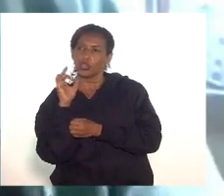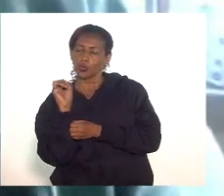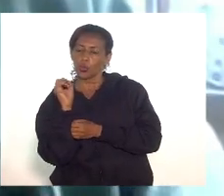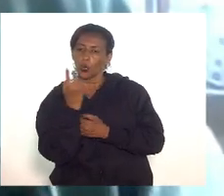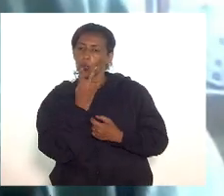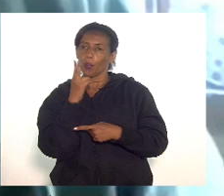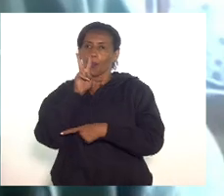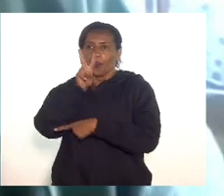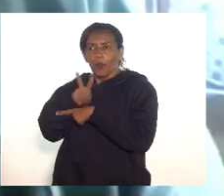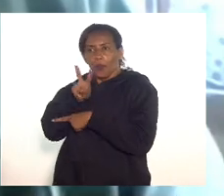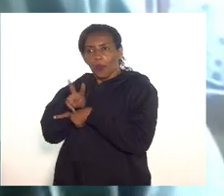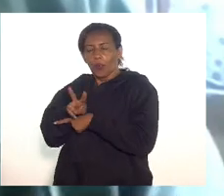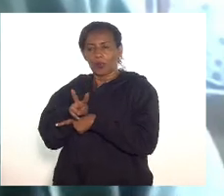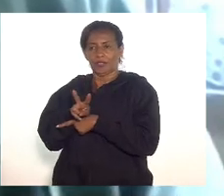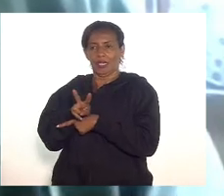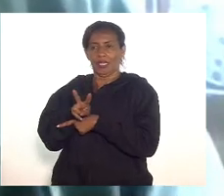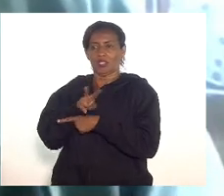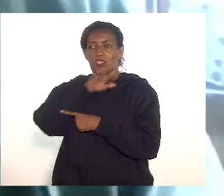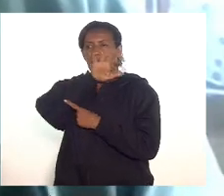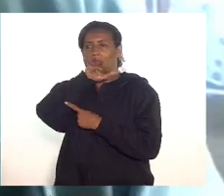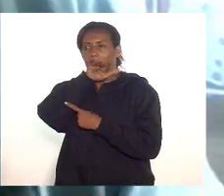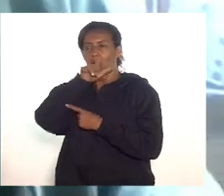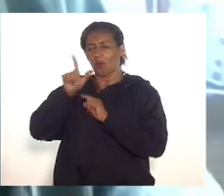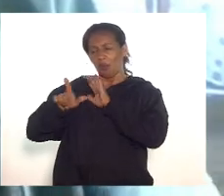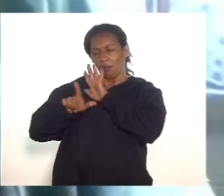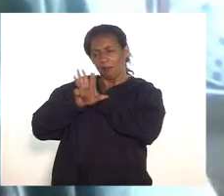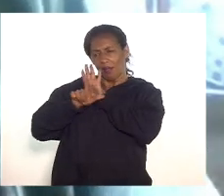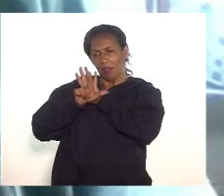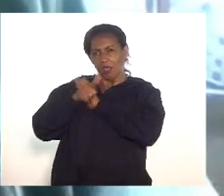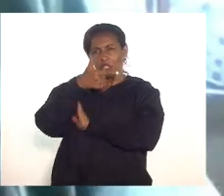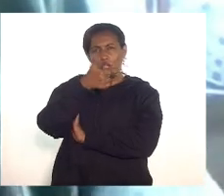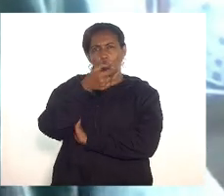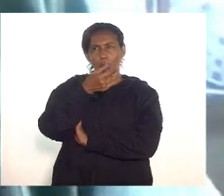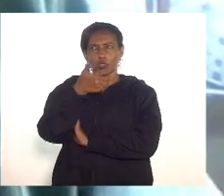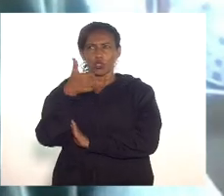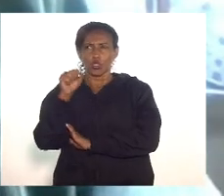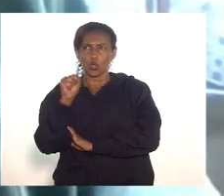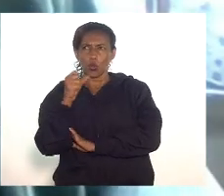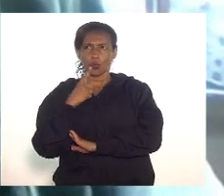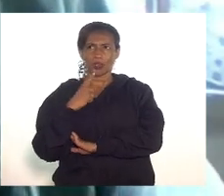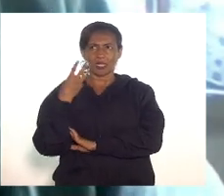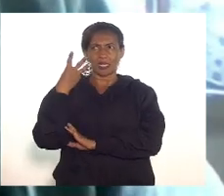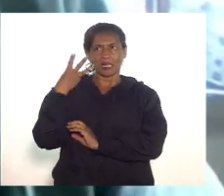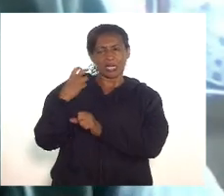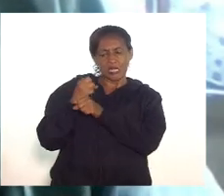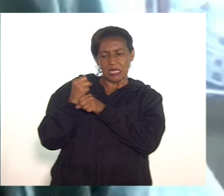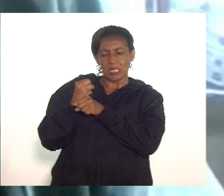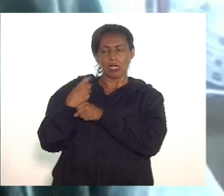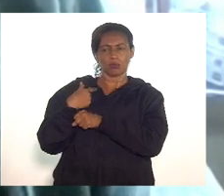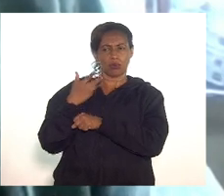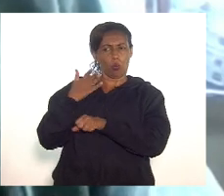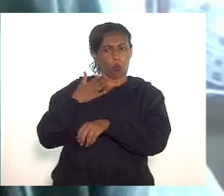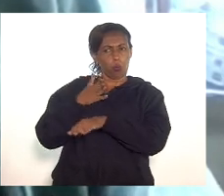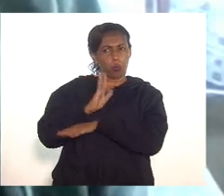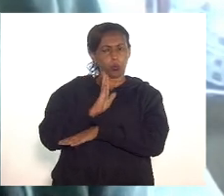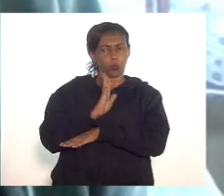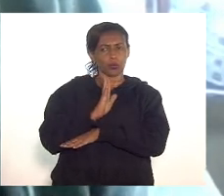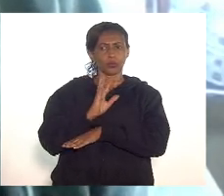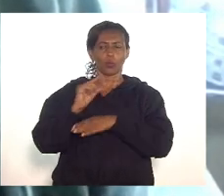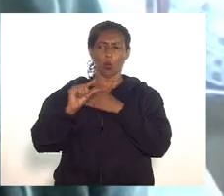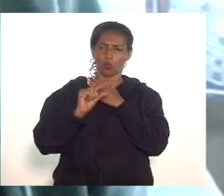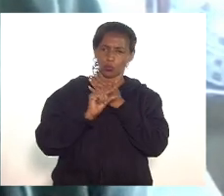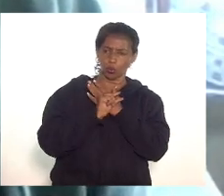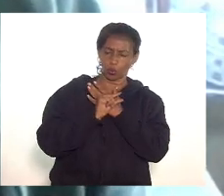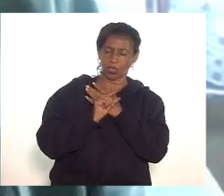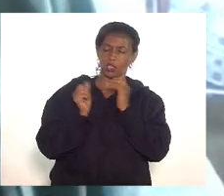Animal é uma lei de 2018, portanto, tem três anos, que eu aprovei em coautoria com o deputado